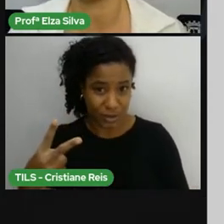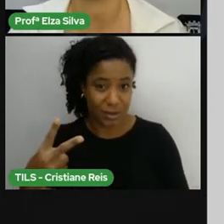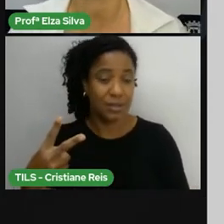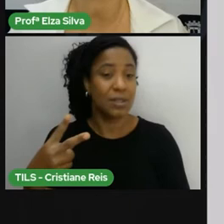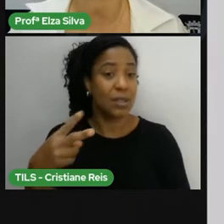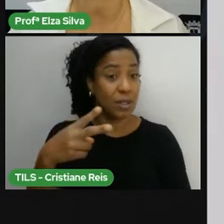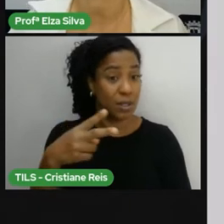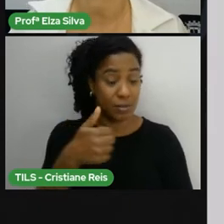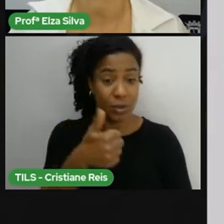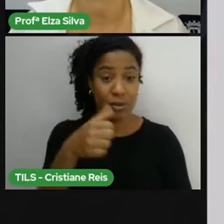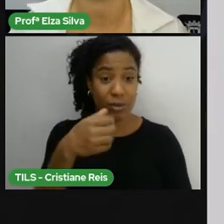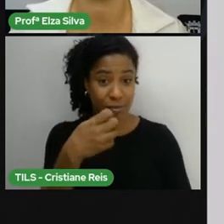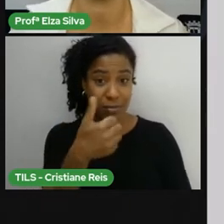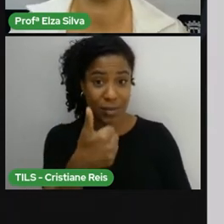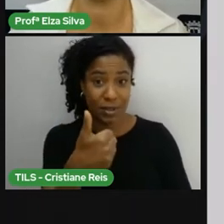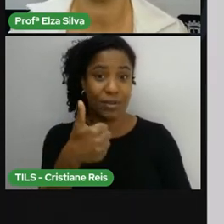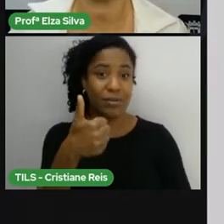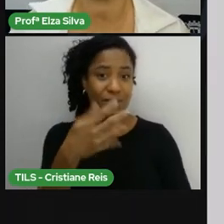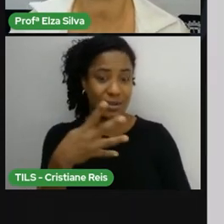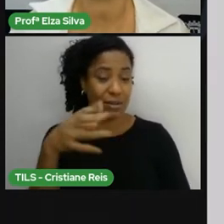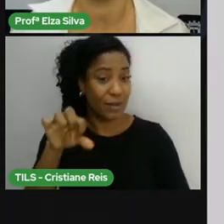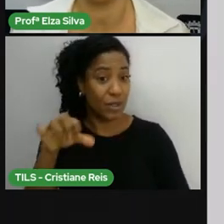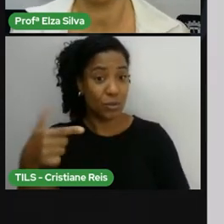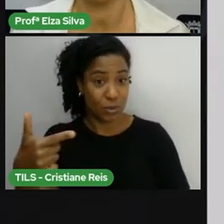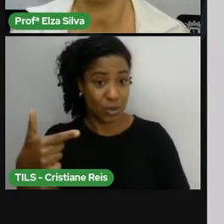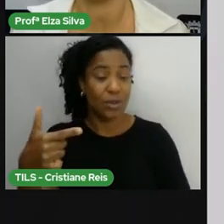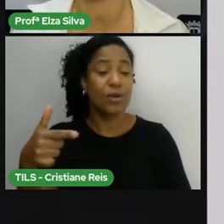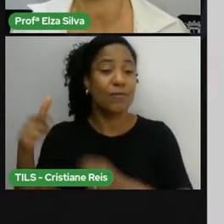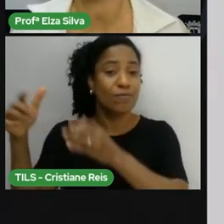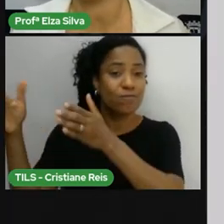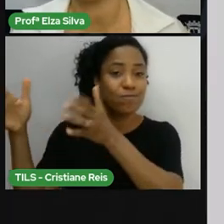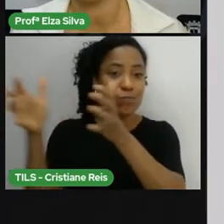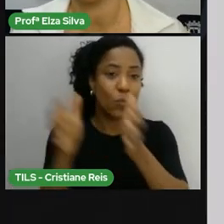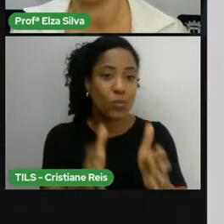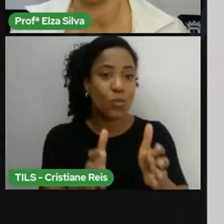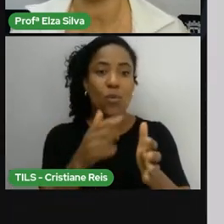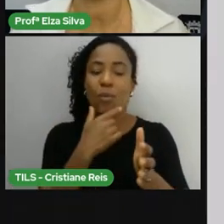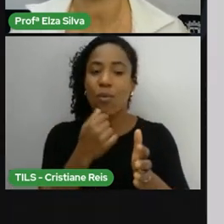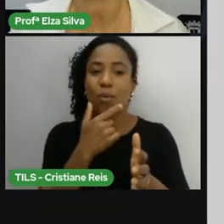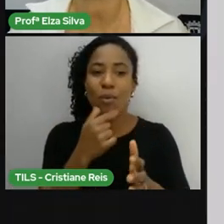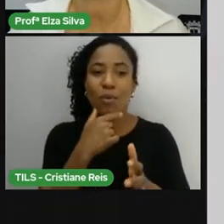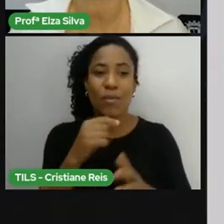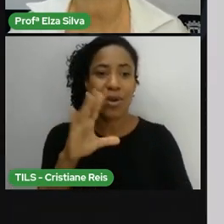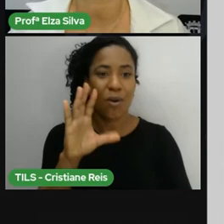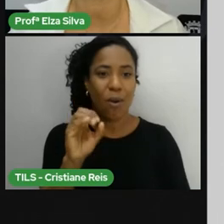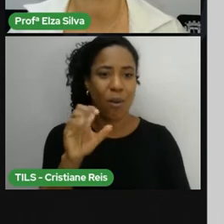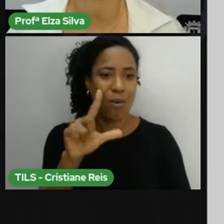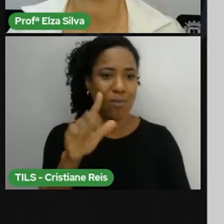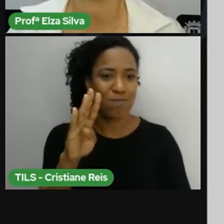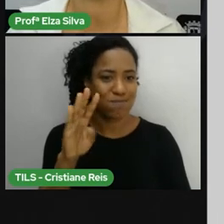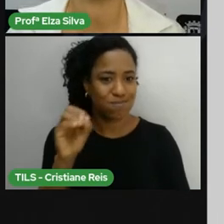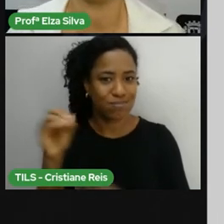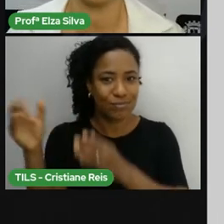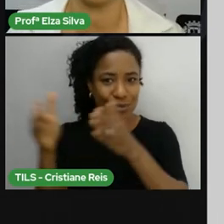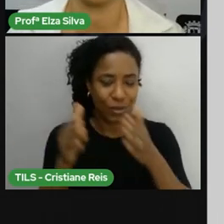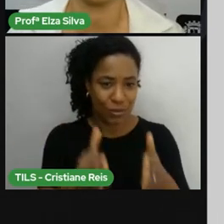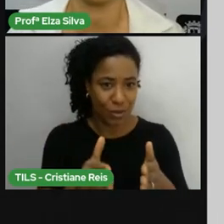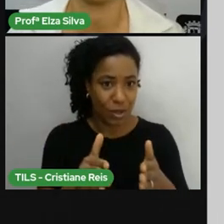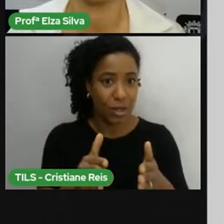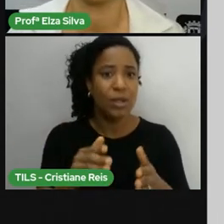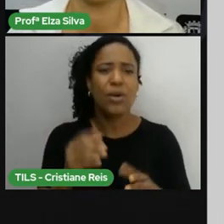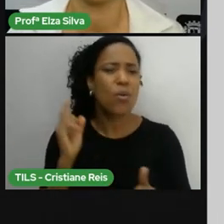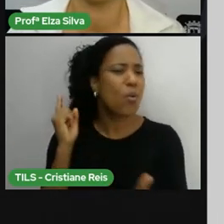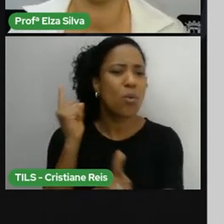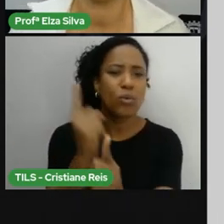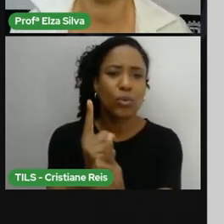tribes at the time of Columbus. E havia, naquele tempo, aproximadamente duas mil tribos.